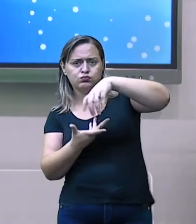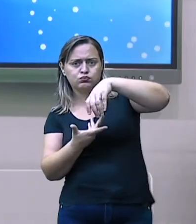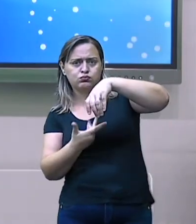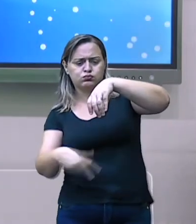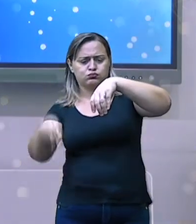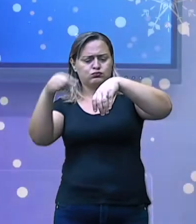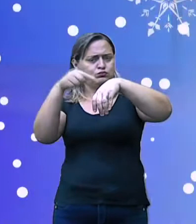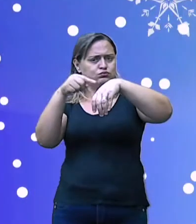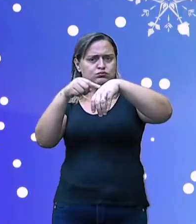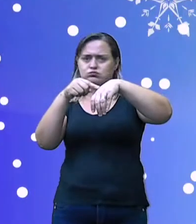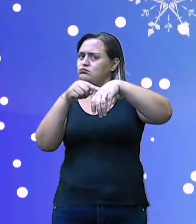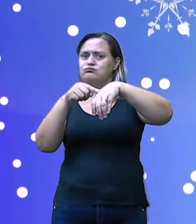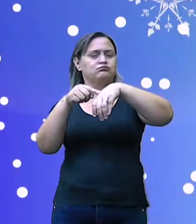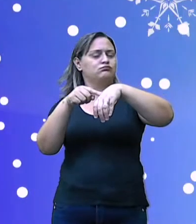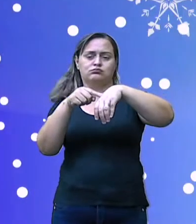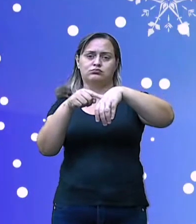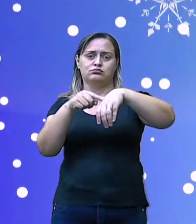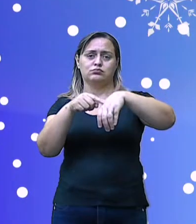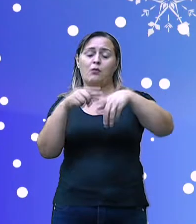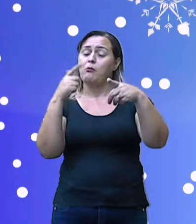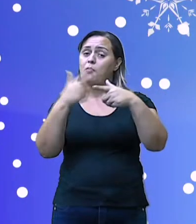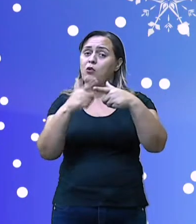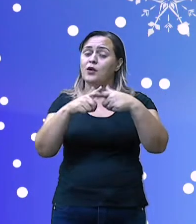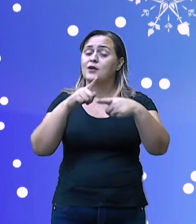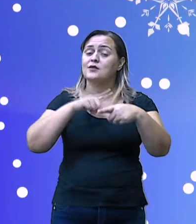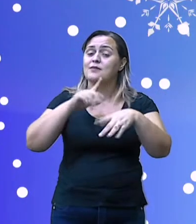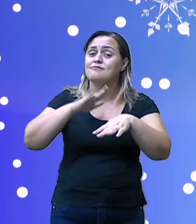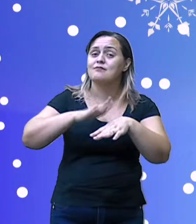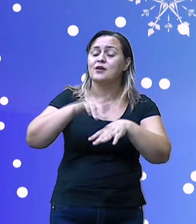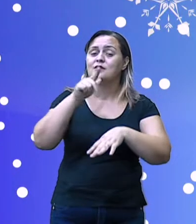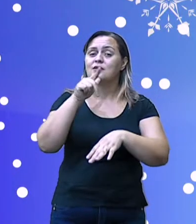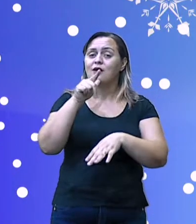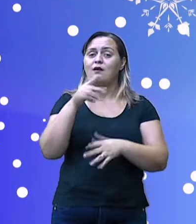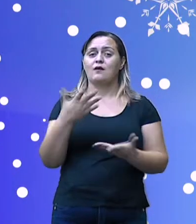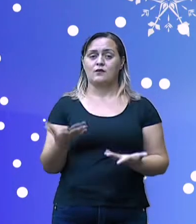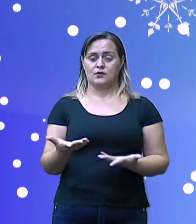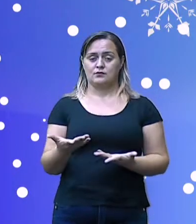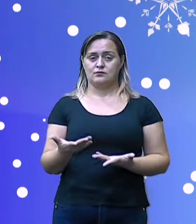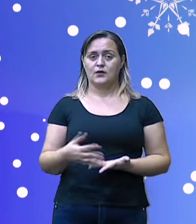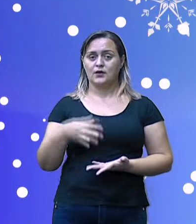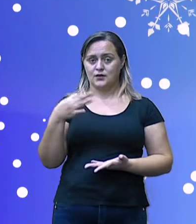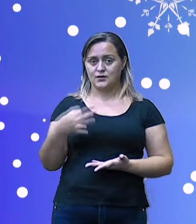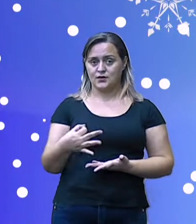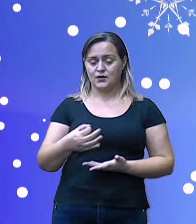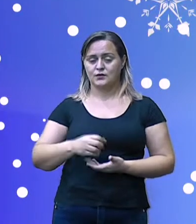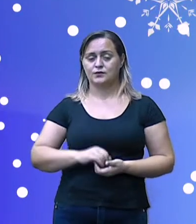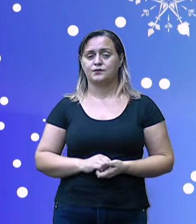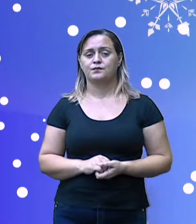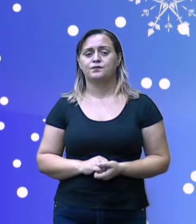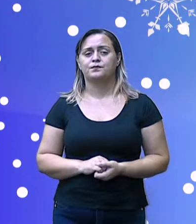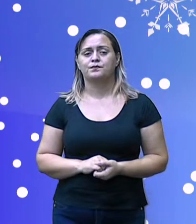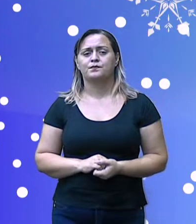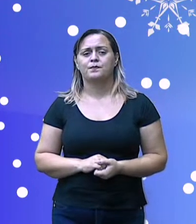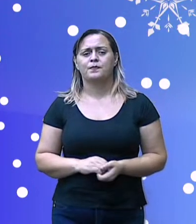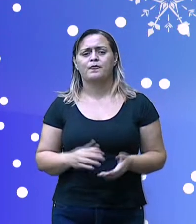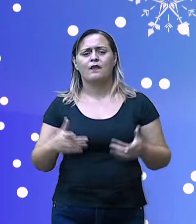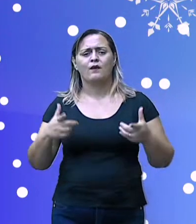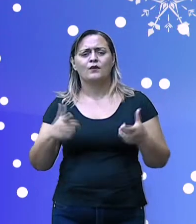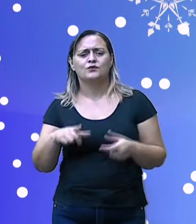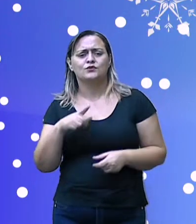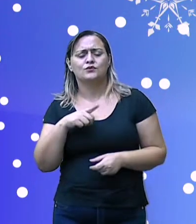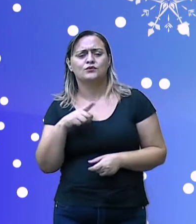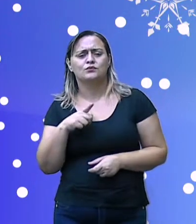Essa região do oceano e das terras que o circundam é muito rica em recursos